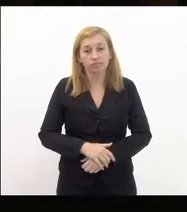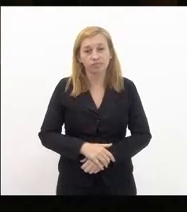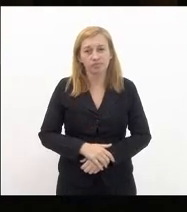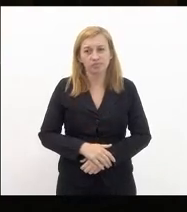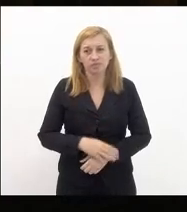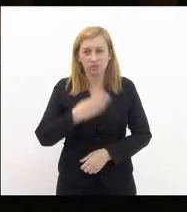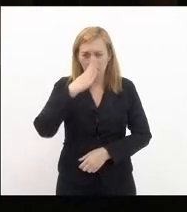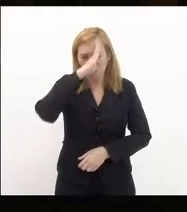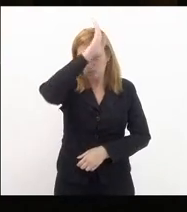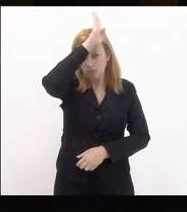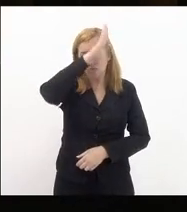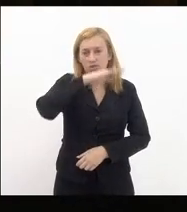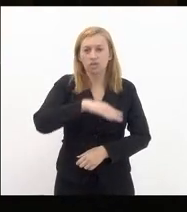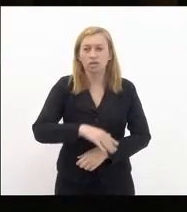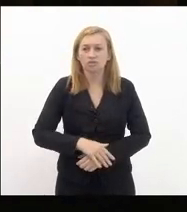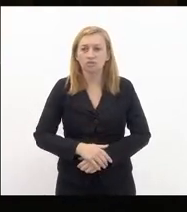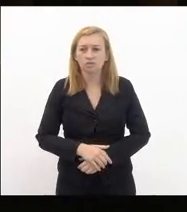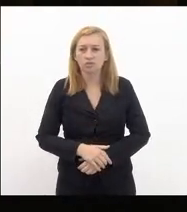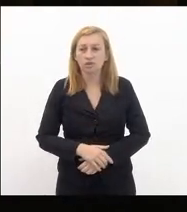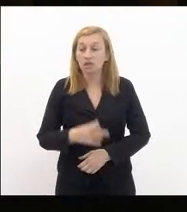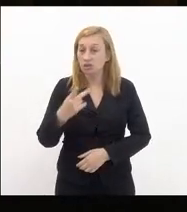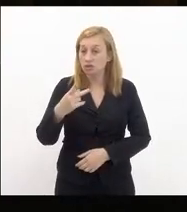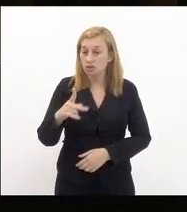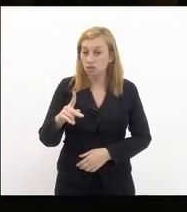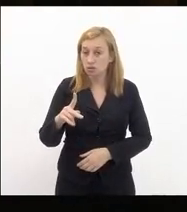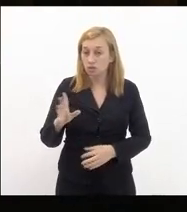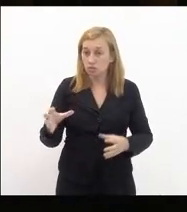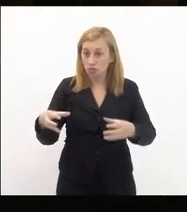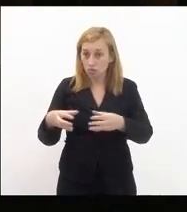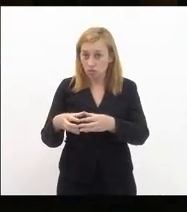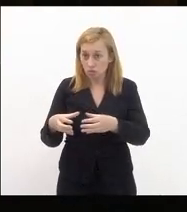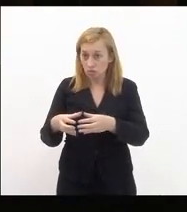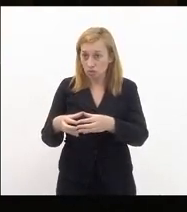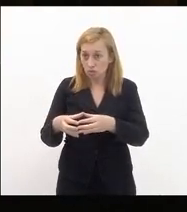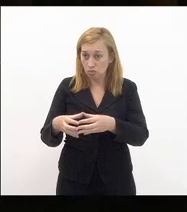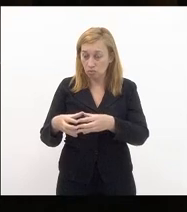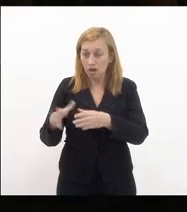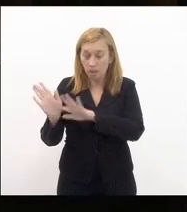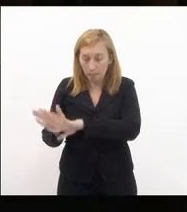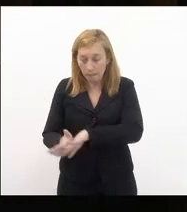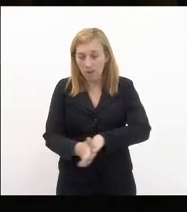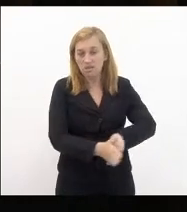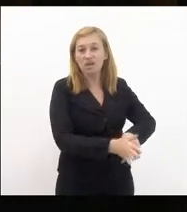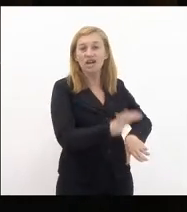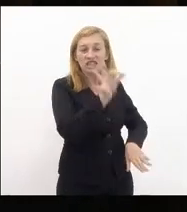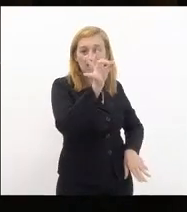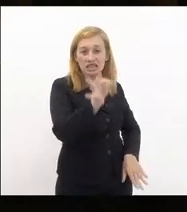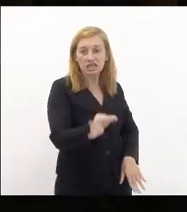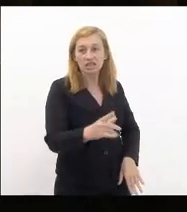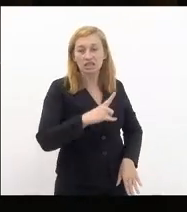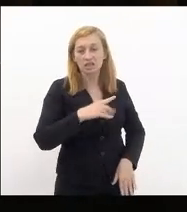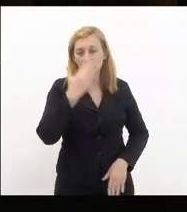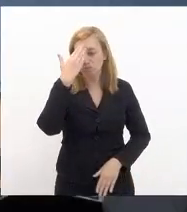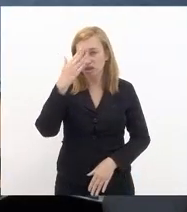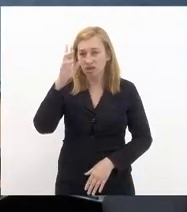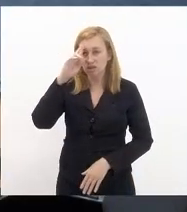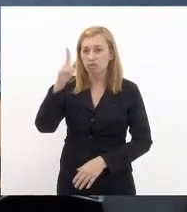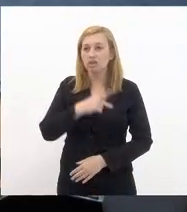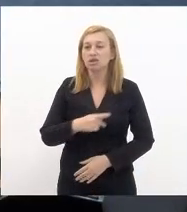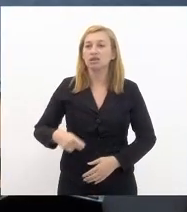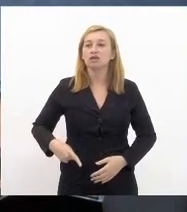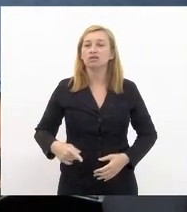Bolsonaro e a sua trupe passará eu tenho certeza obrigada presidenta